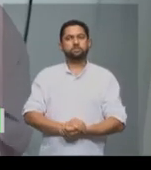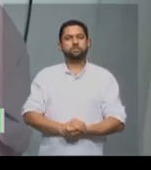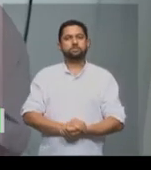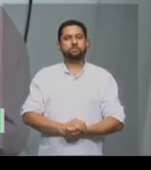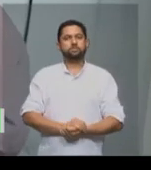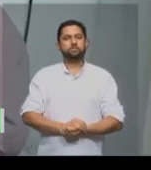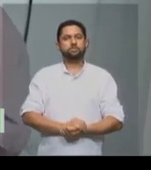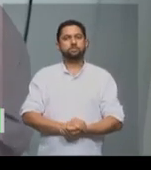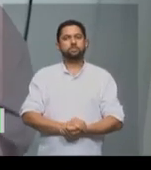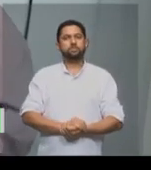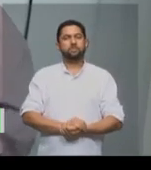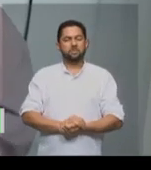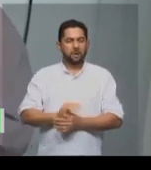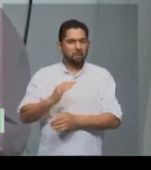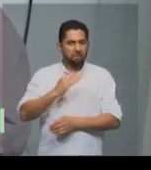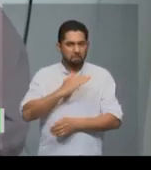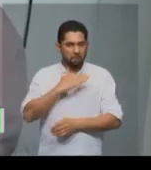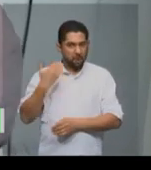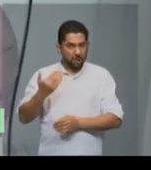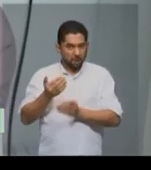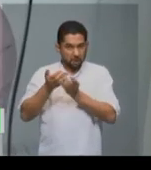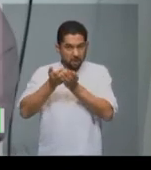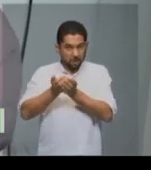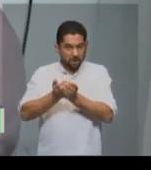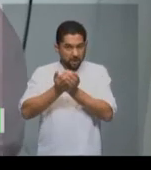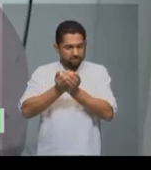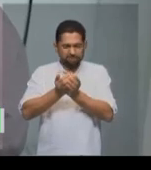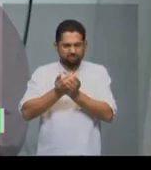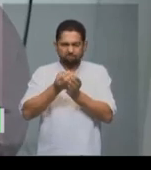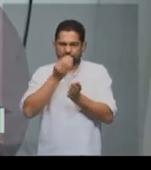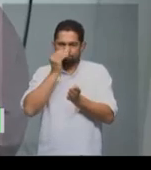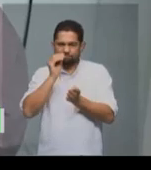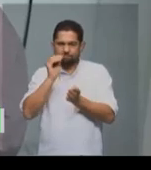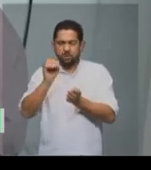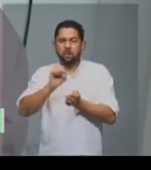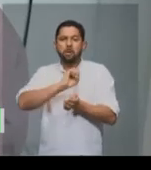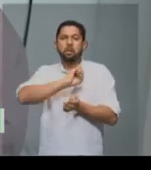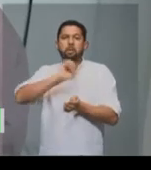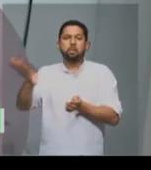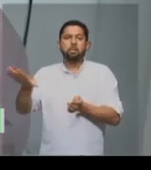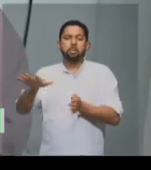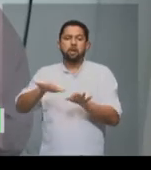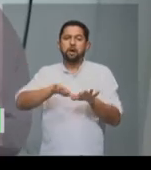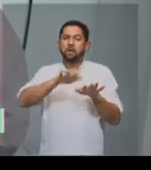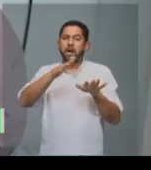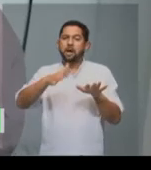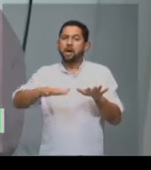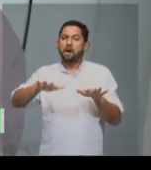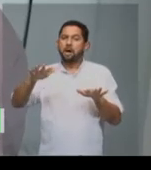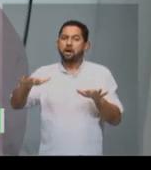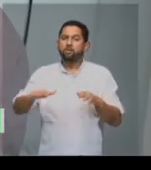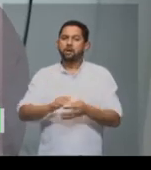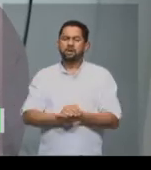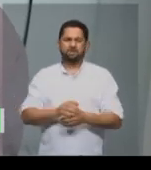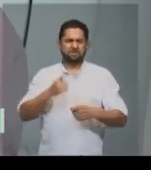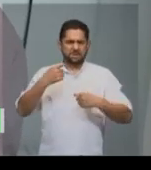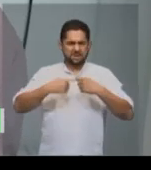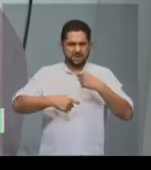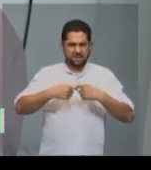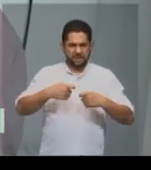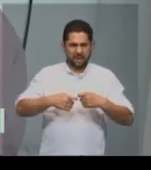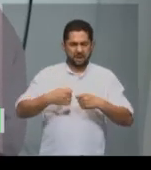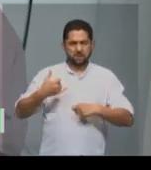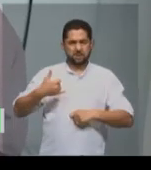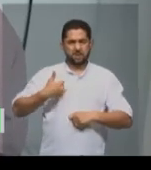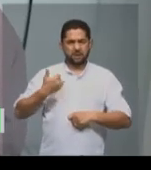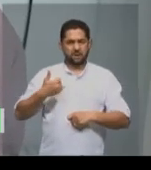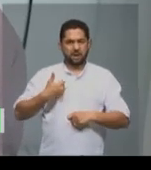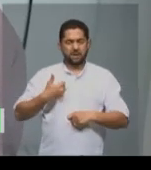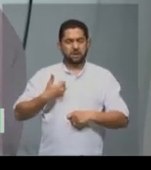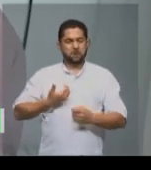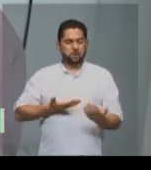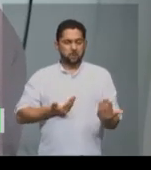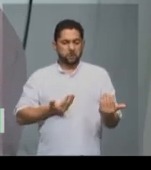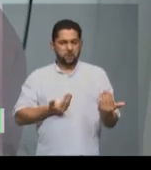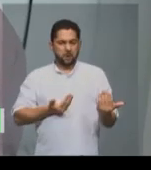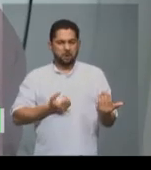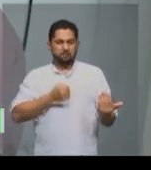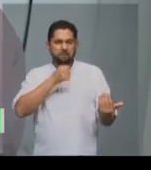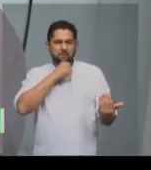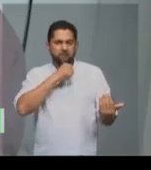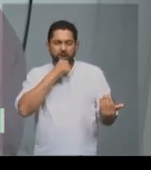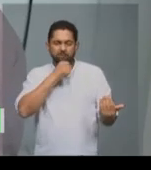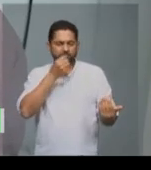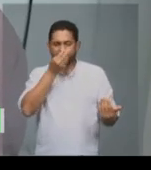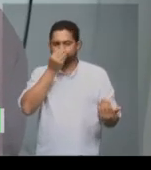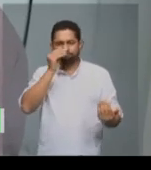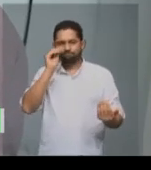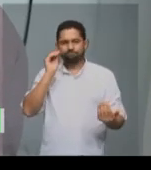ele faleceu dentro do navio, joga-se ao mar. não tinha distinção de idade, de sexo, de se era novo, se era uma criança,